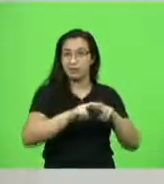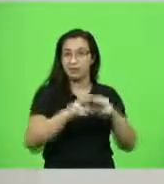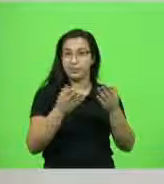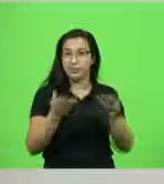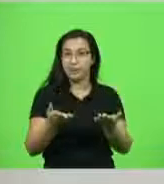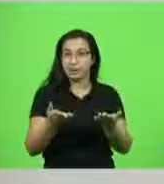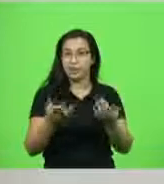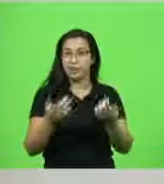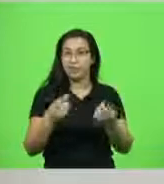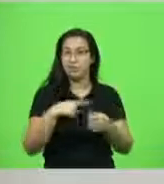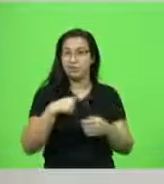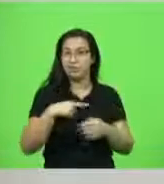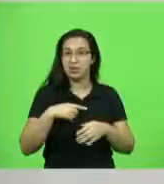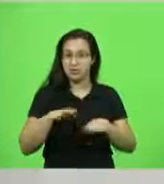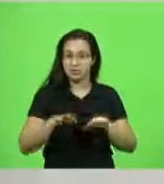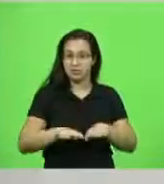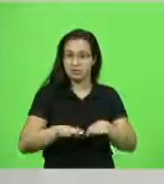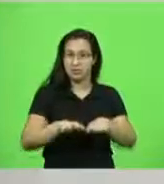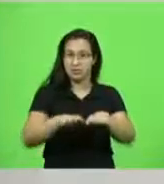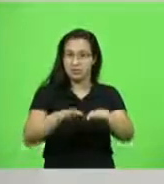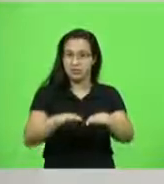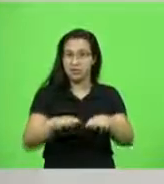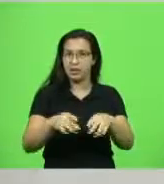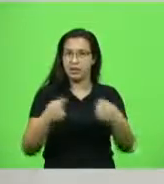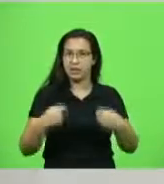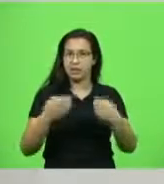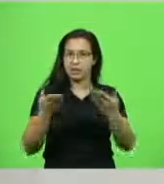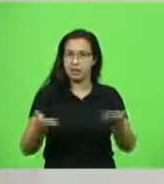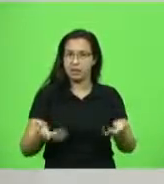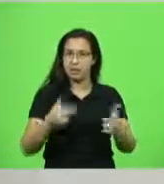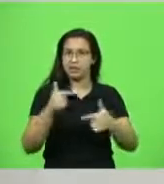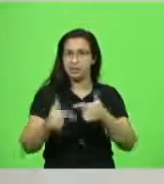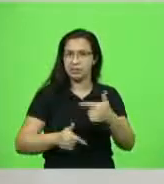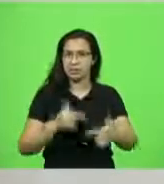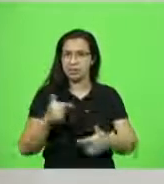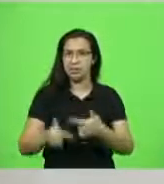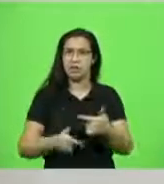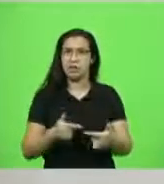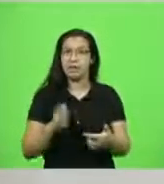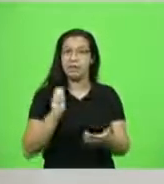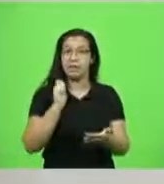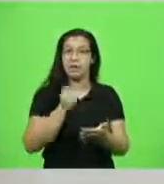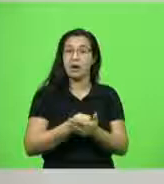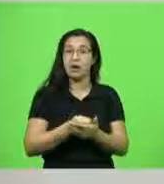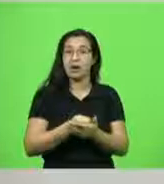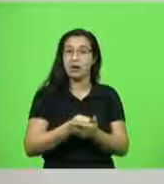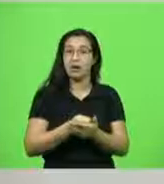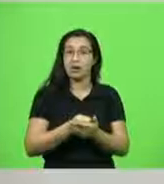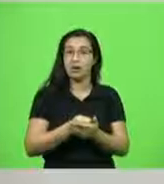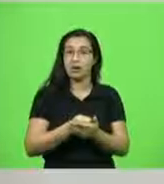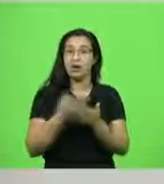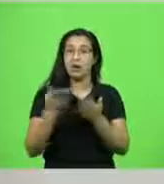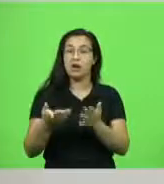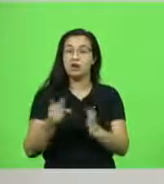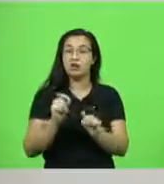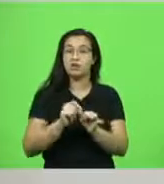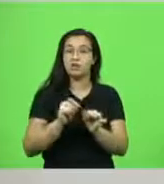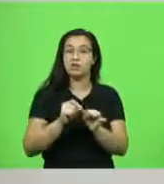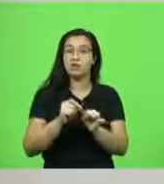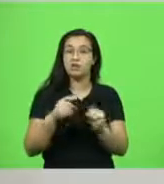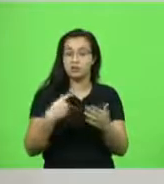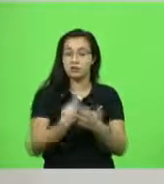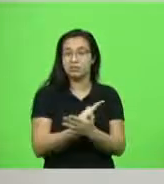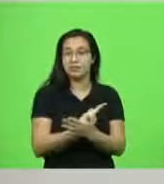lajotas, comece a construir, coloque essa gente a trabalhar para poder pagar pelo que fez, e uma